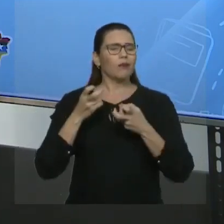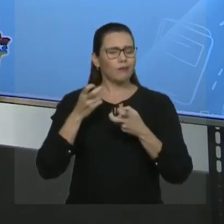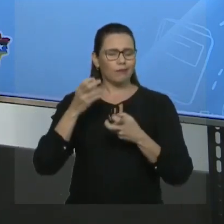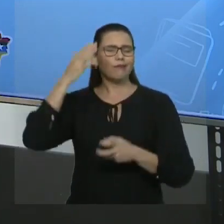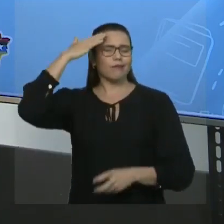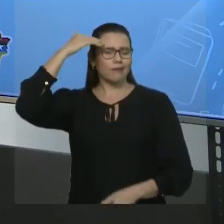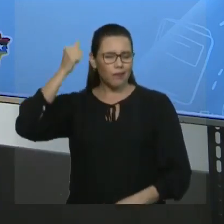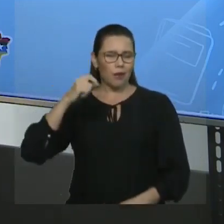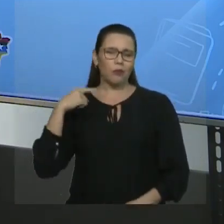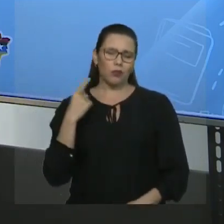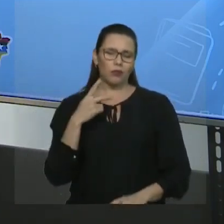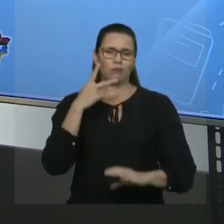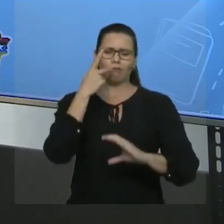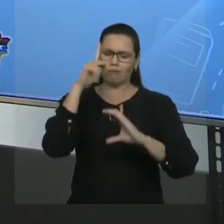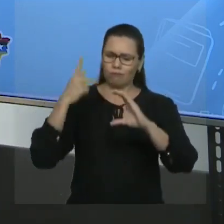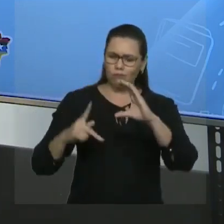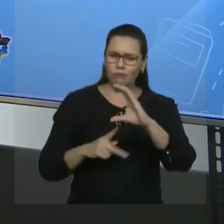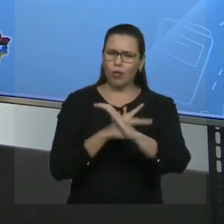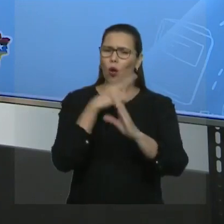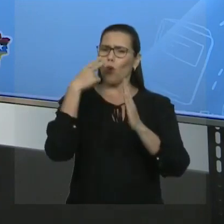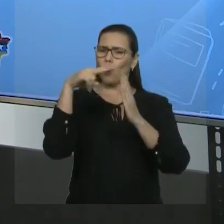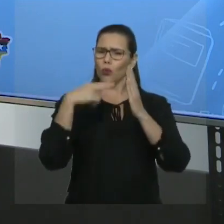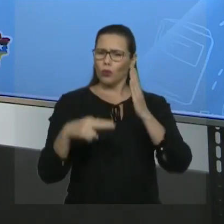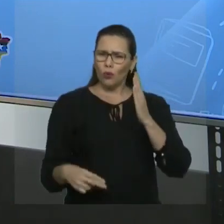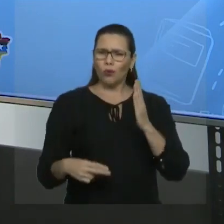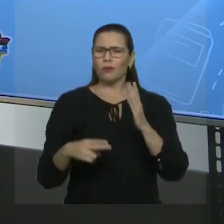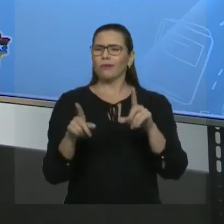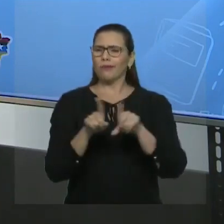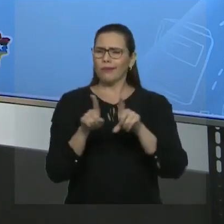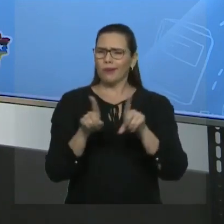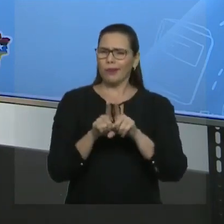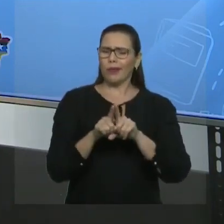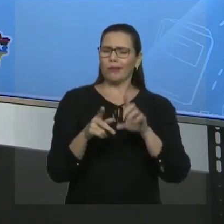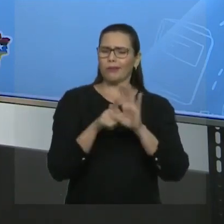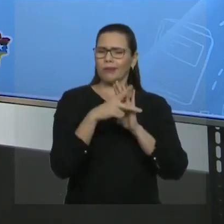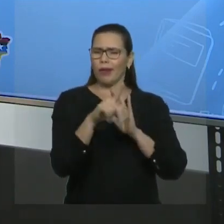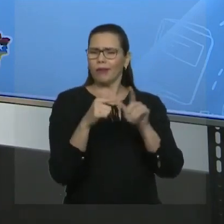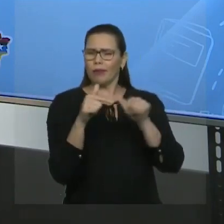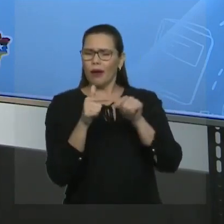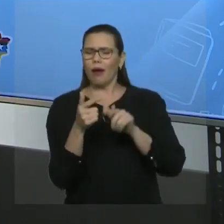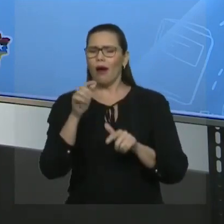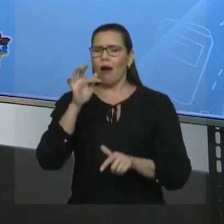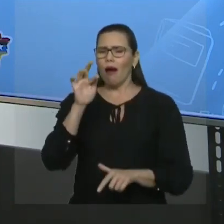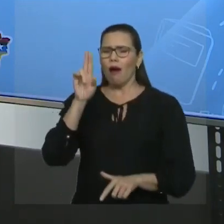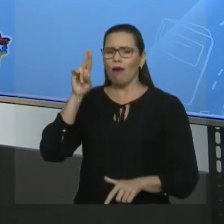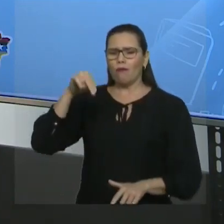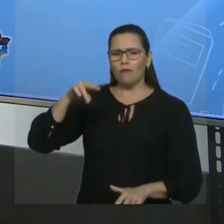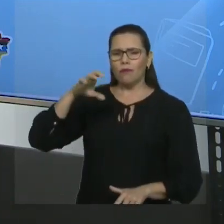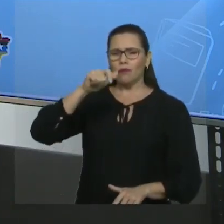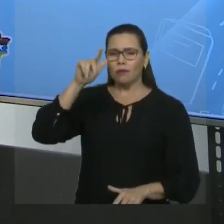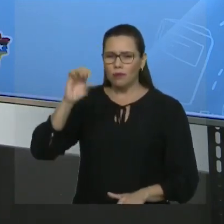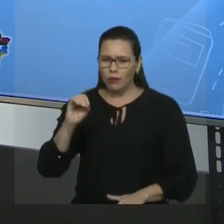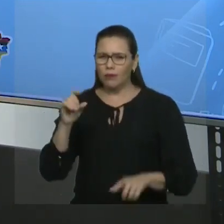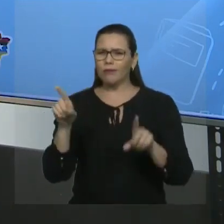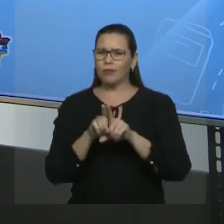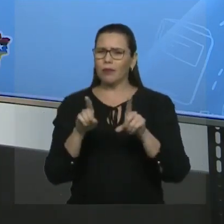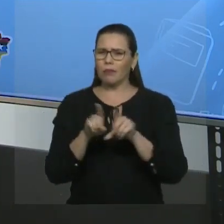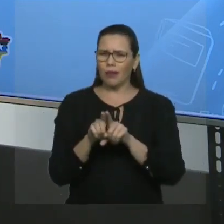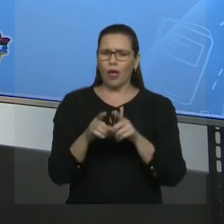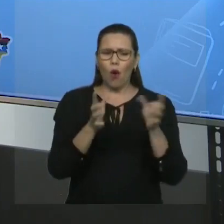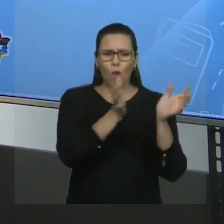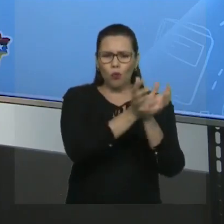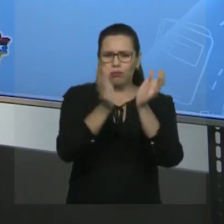identificamos hidrocarbonetos, na verdade falamos de funções orgânicas, identificamos a função hidrocarboneto, classificamos os